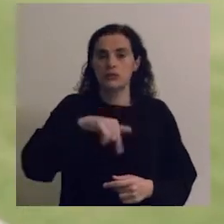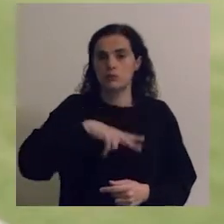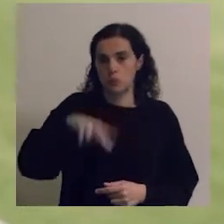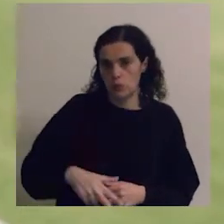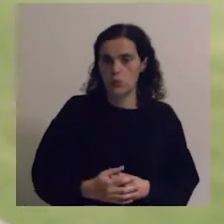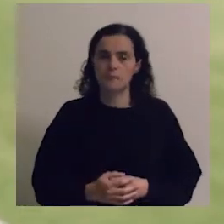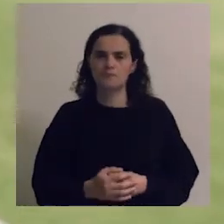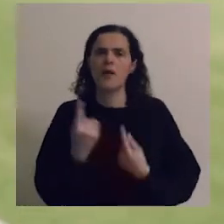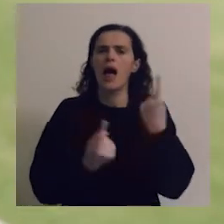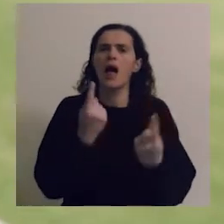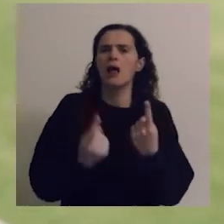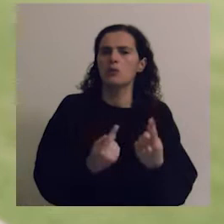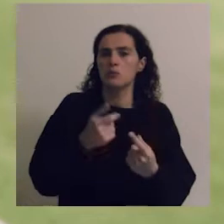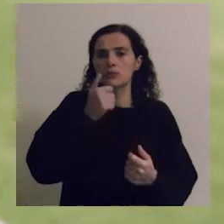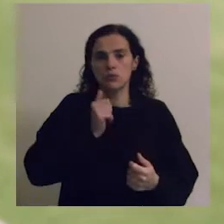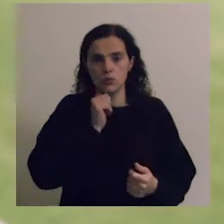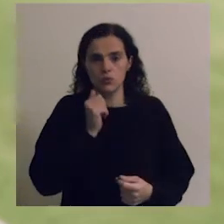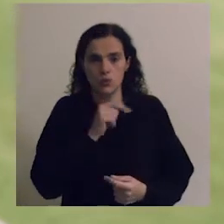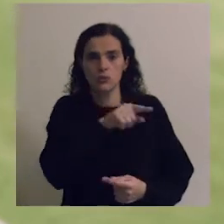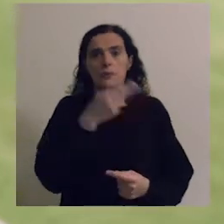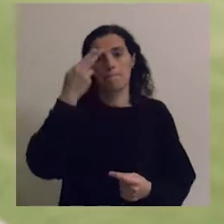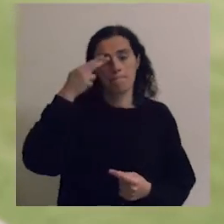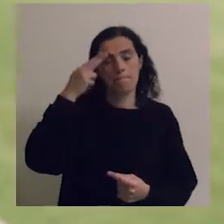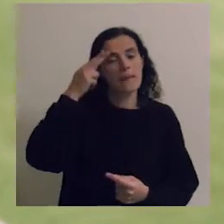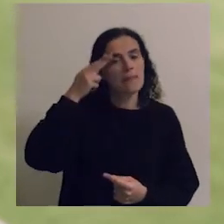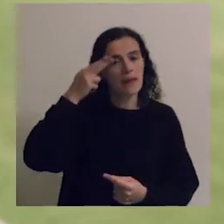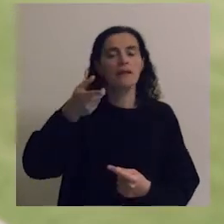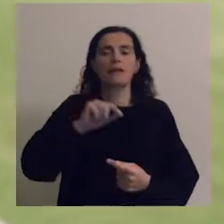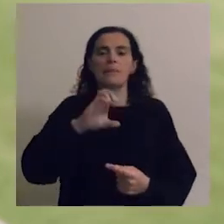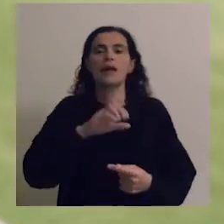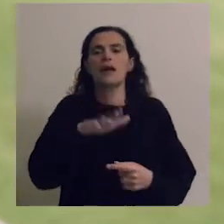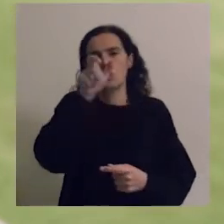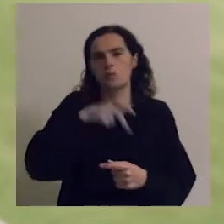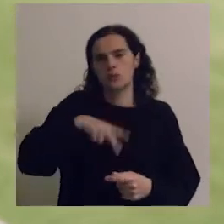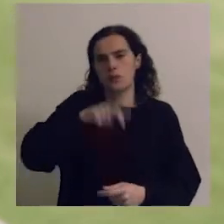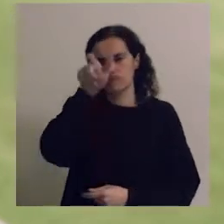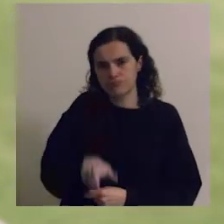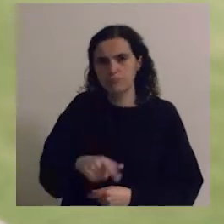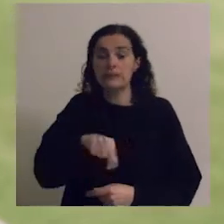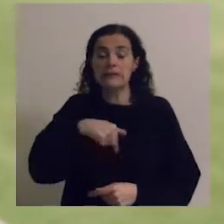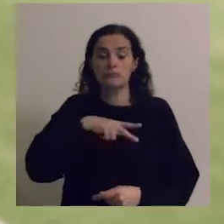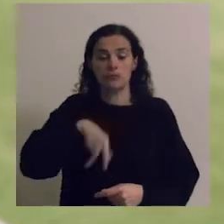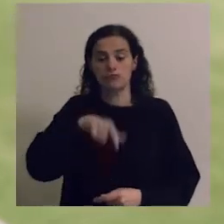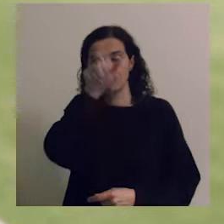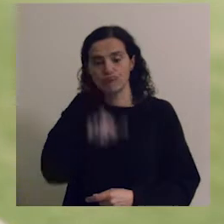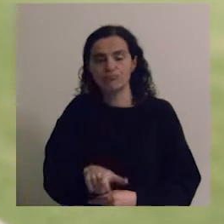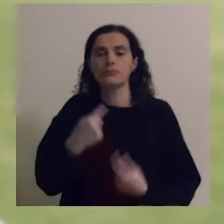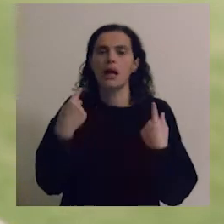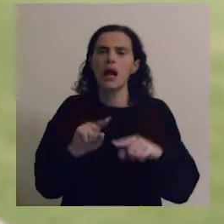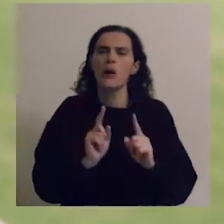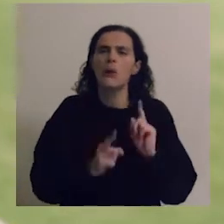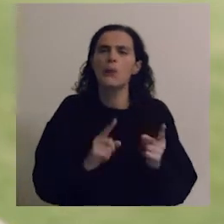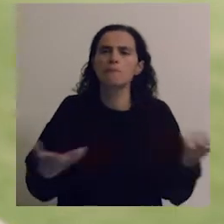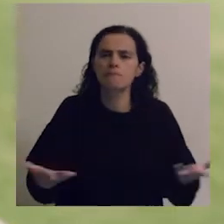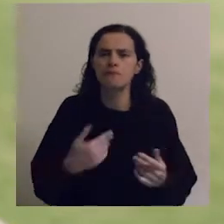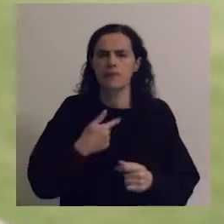biosfera do país, algumas delas nos Açores, na Madeira e no continente, sendo que no continente temos